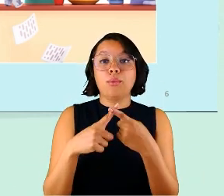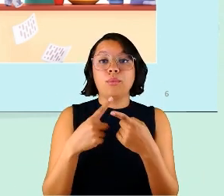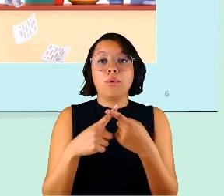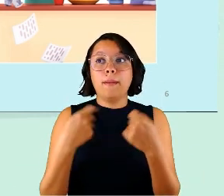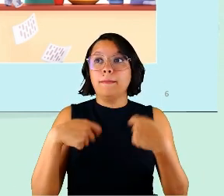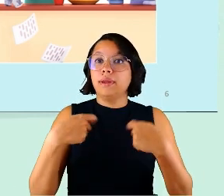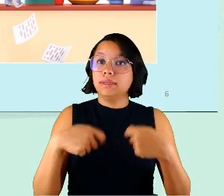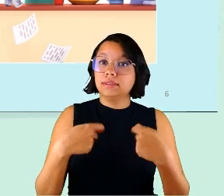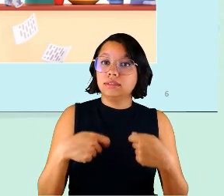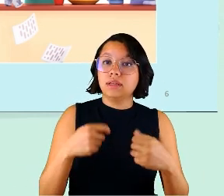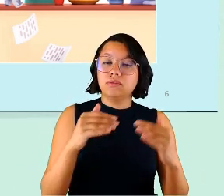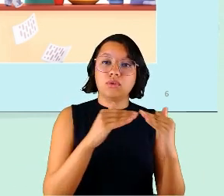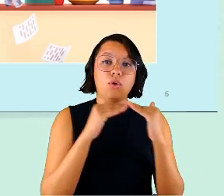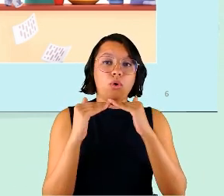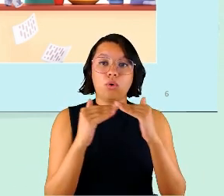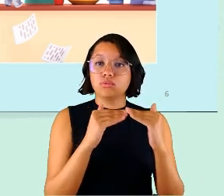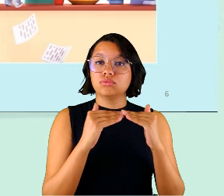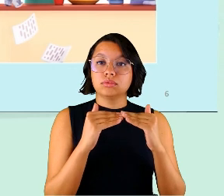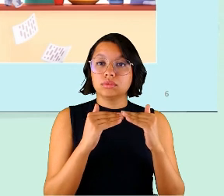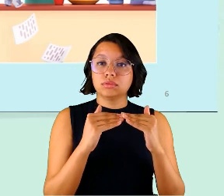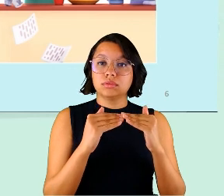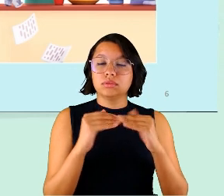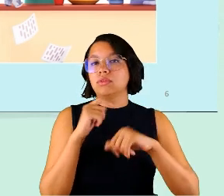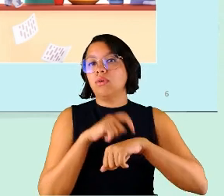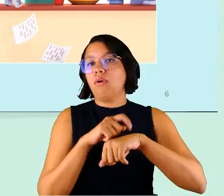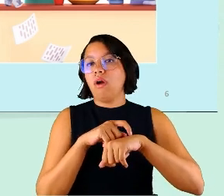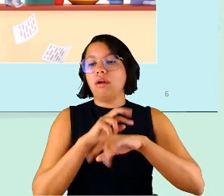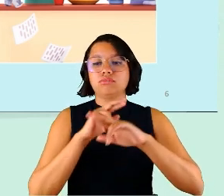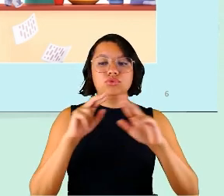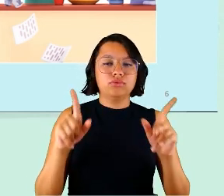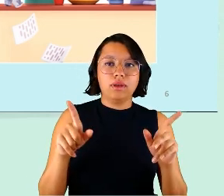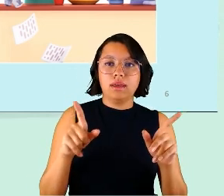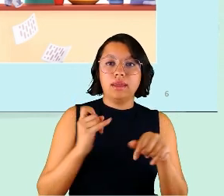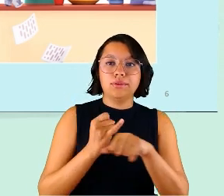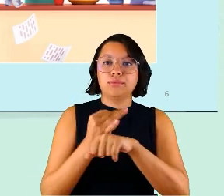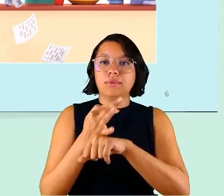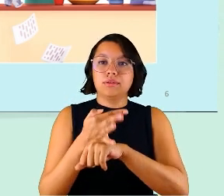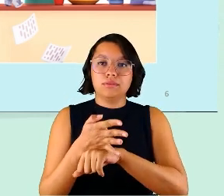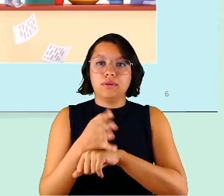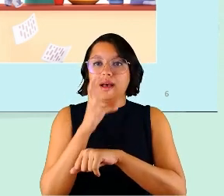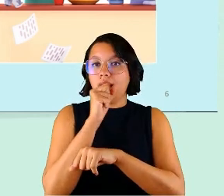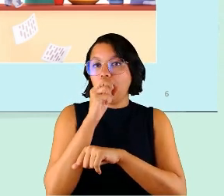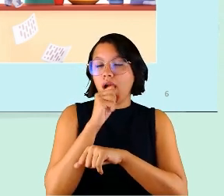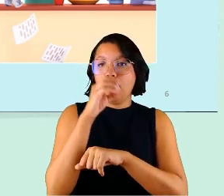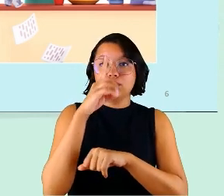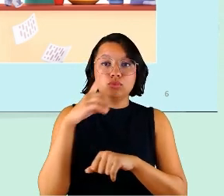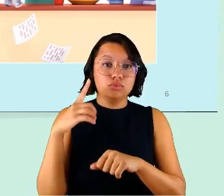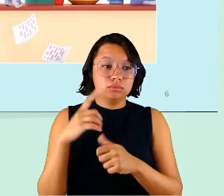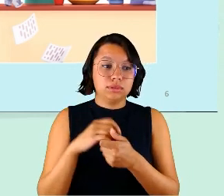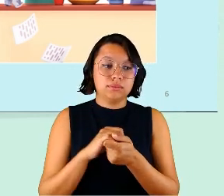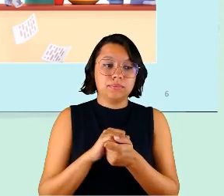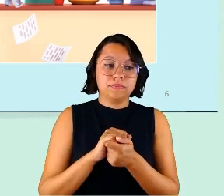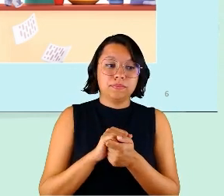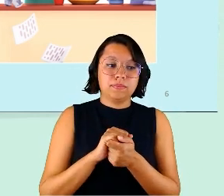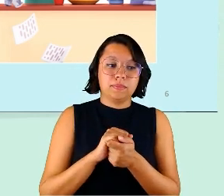porque precisavam conciliar em horários mais variados, madrugadas, sábados e domingos,